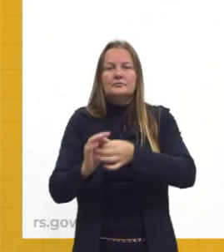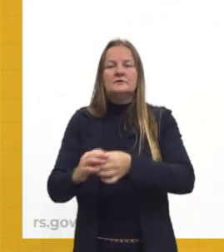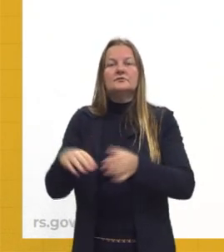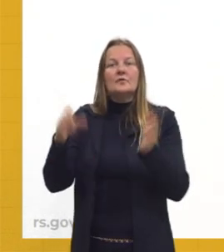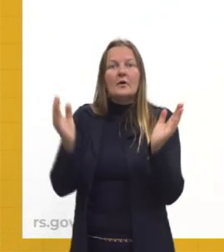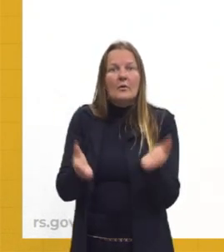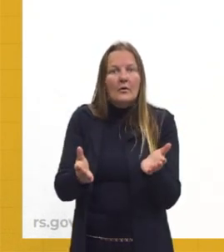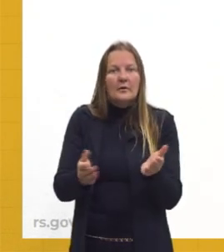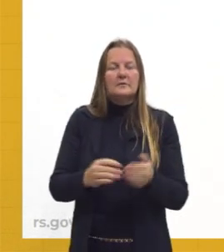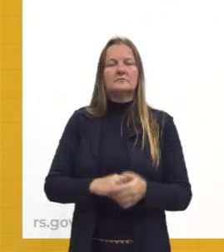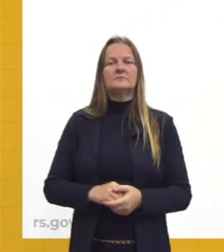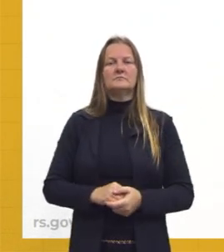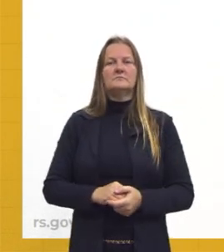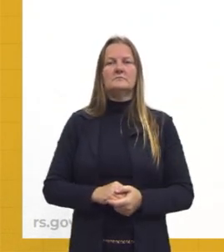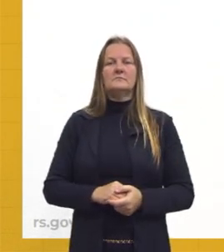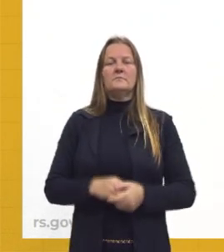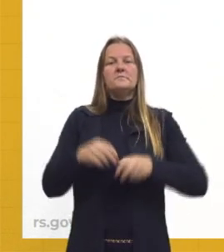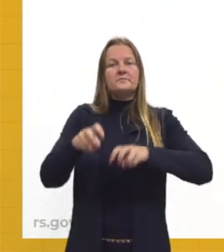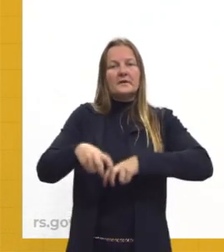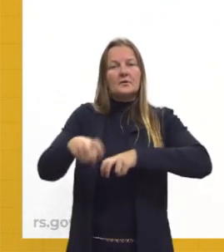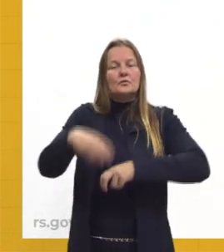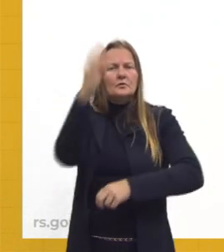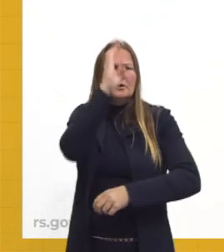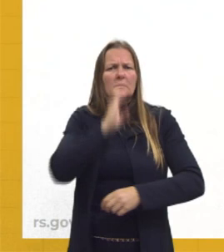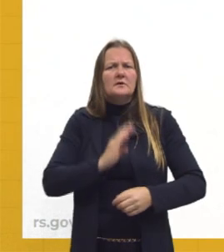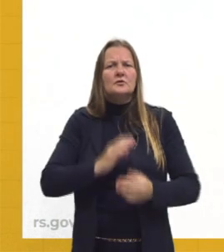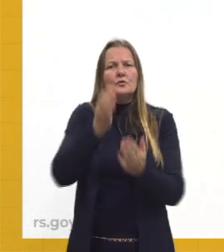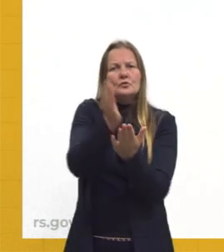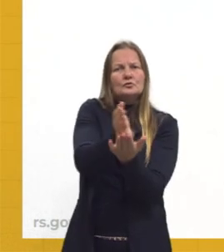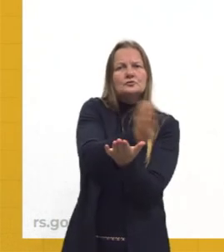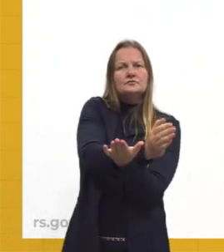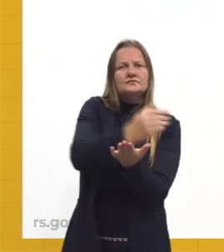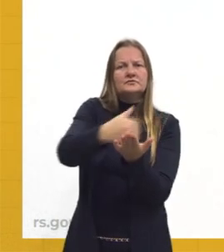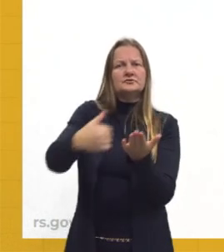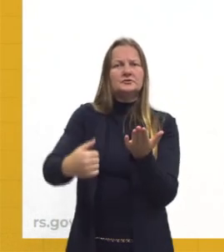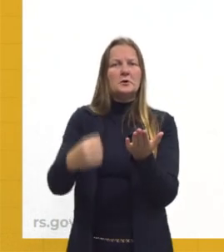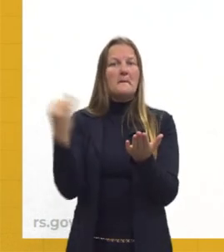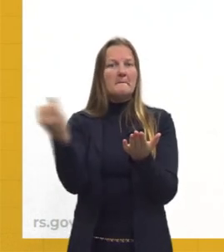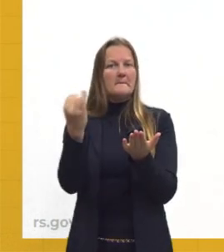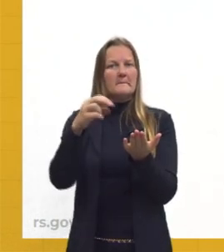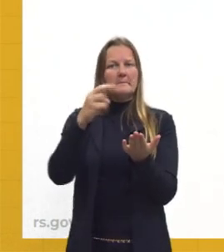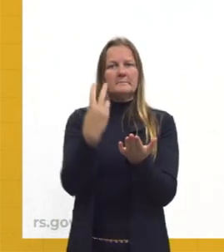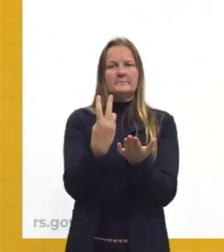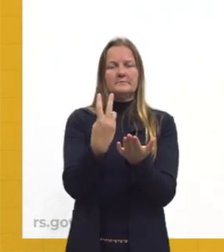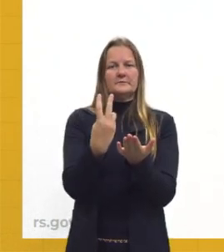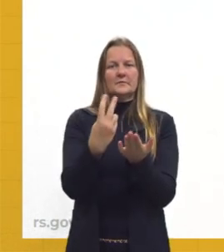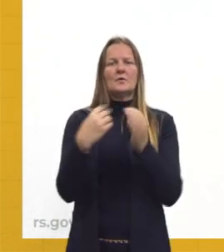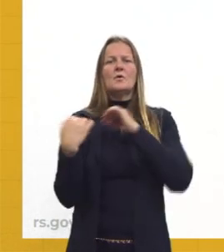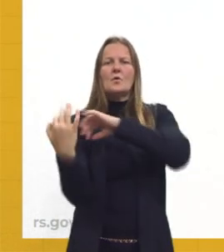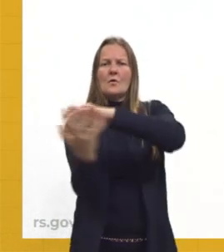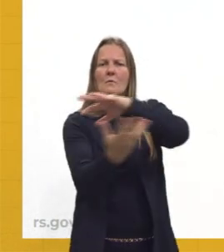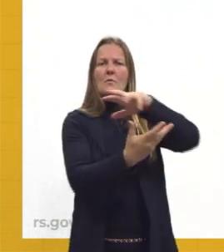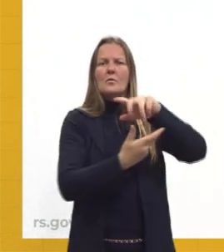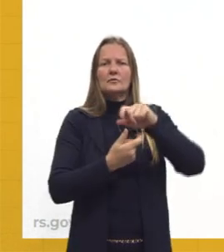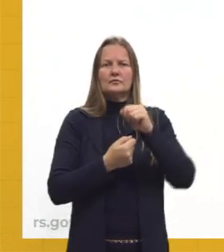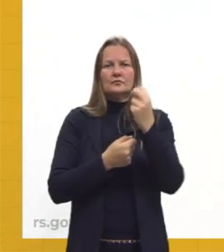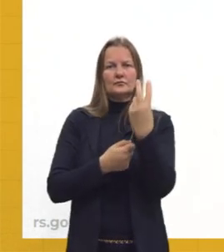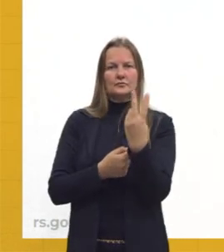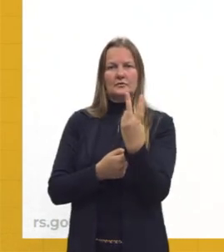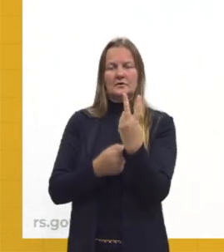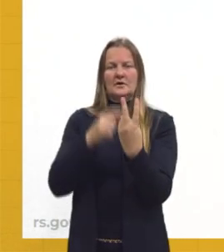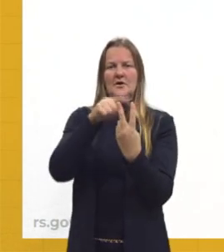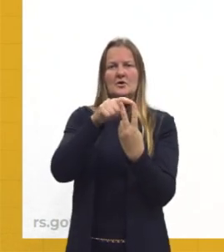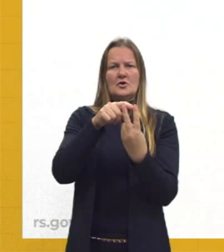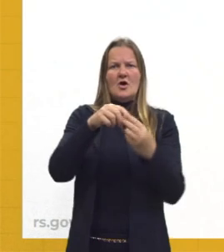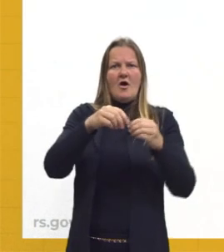atualidade, ó. A agricultura, então, brasileira, então, se divide em duas, tá, gurizada? Como no mundo inteiro, no agronegócio que nós temos as